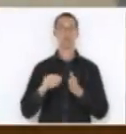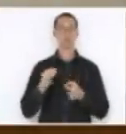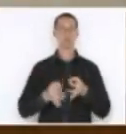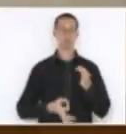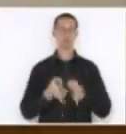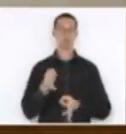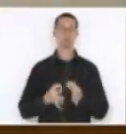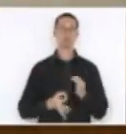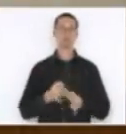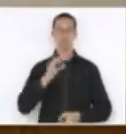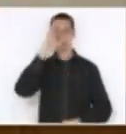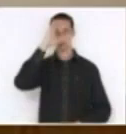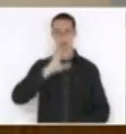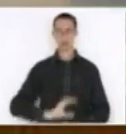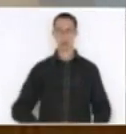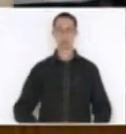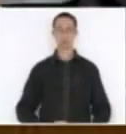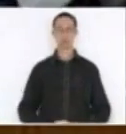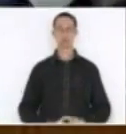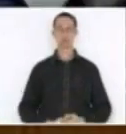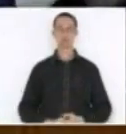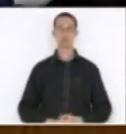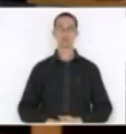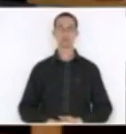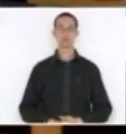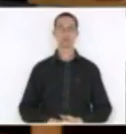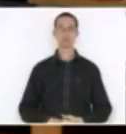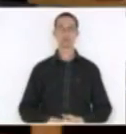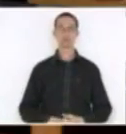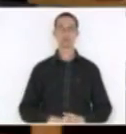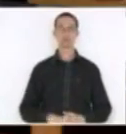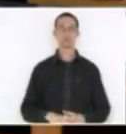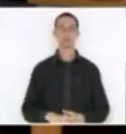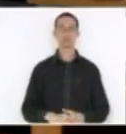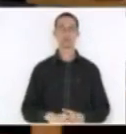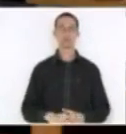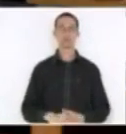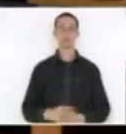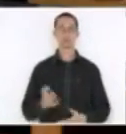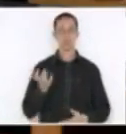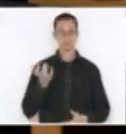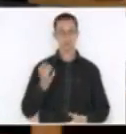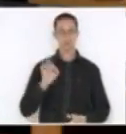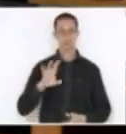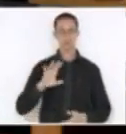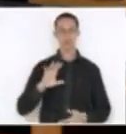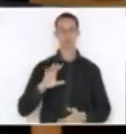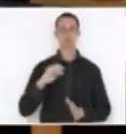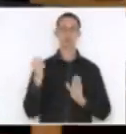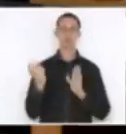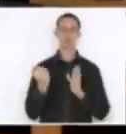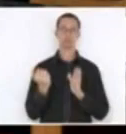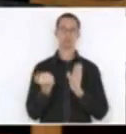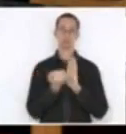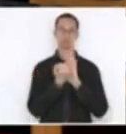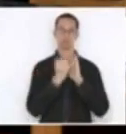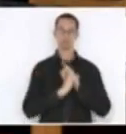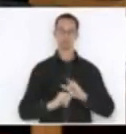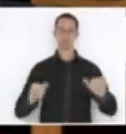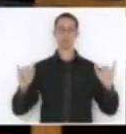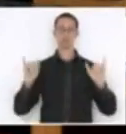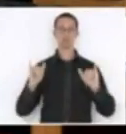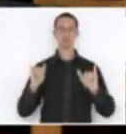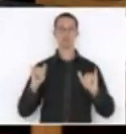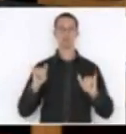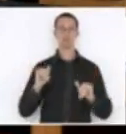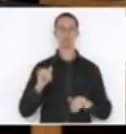Presidente, eu... Deputado... Só quero deixar registrado e compreendo perfeitamente qual é que é o ambiente onde